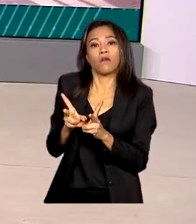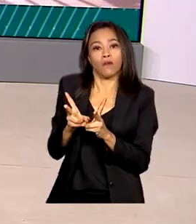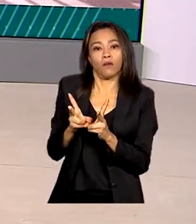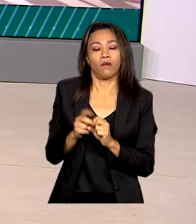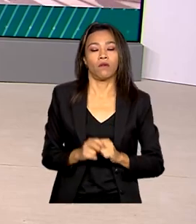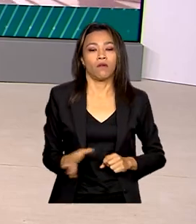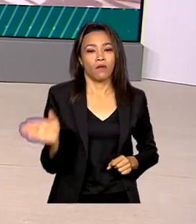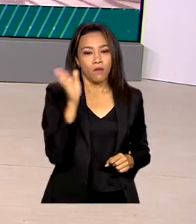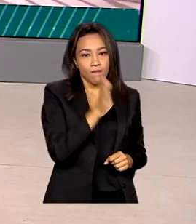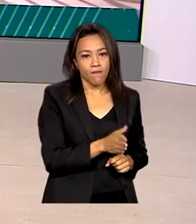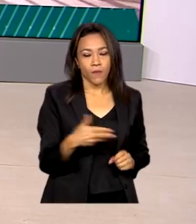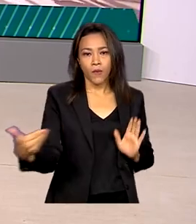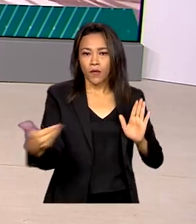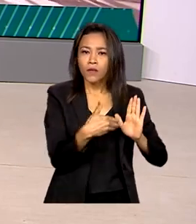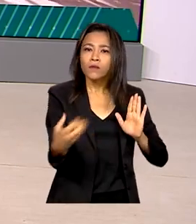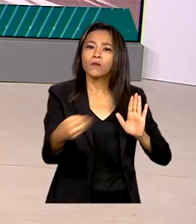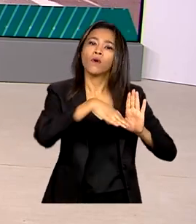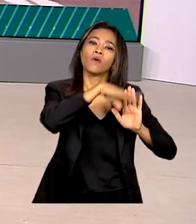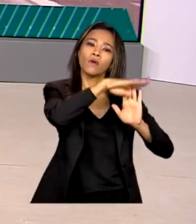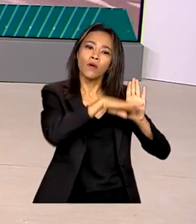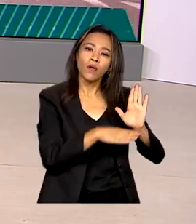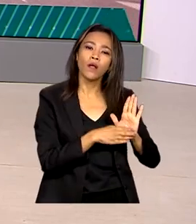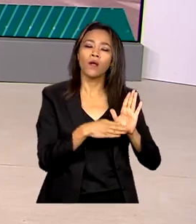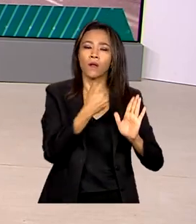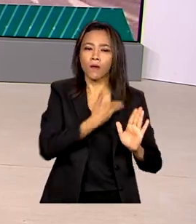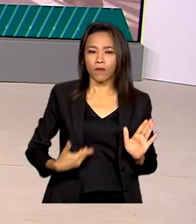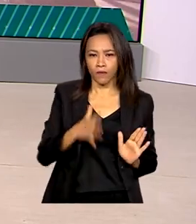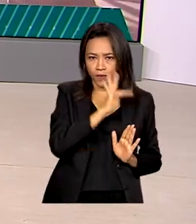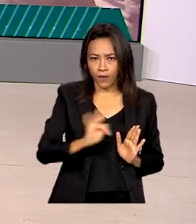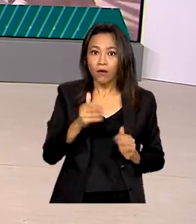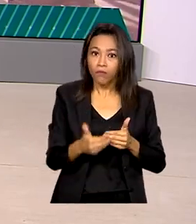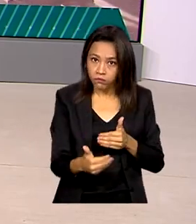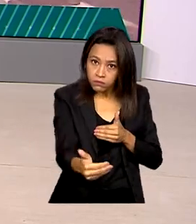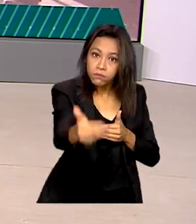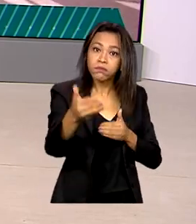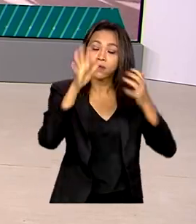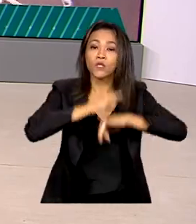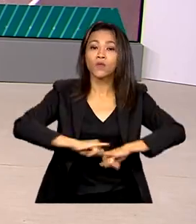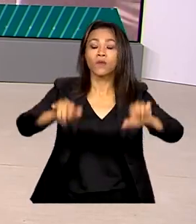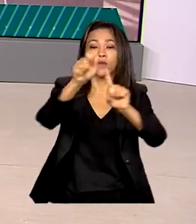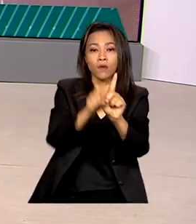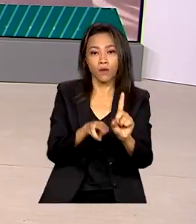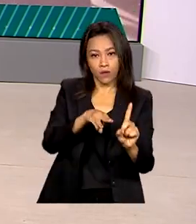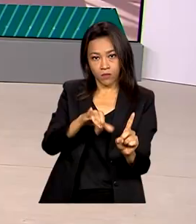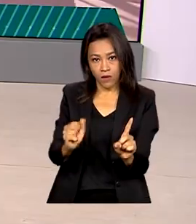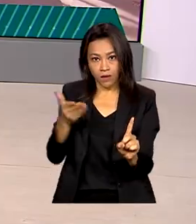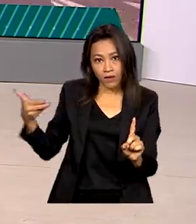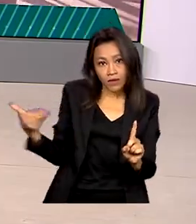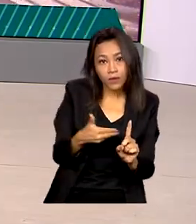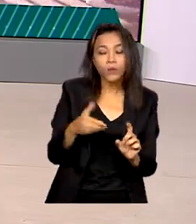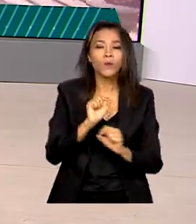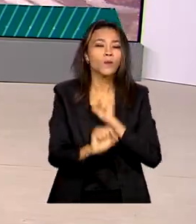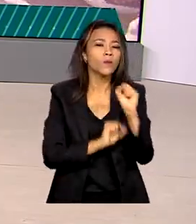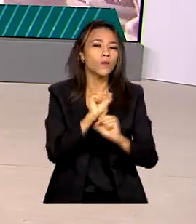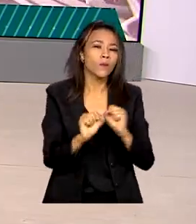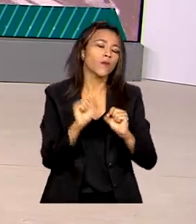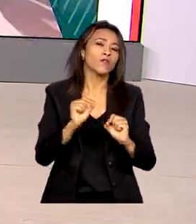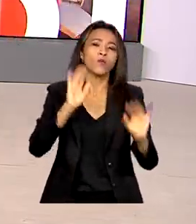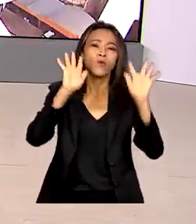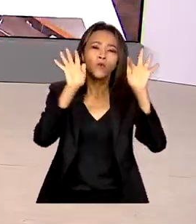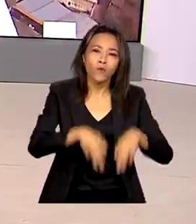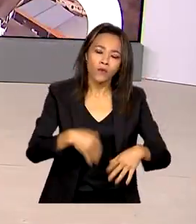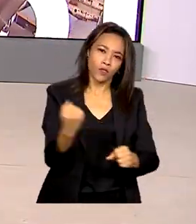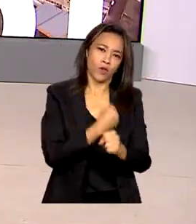O novo programa de investimentos do governo federal vai ser lançado em maio. A iniciativa prevê a conclusão de obras